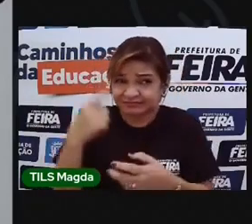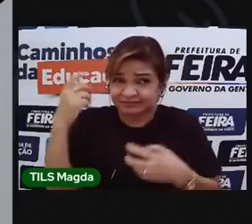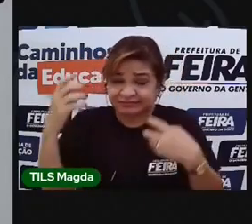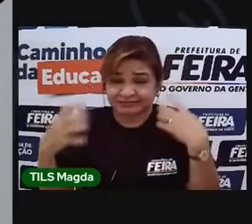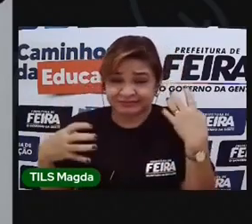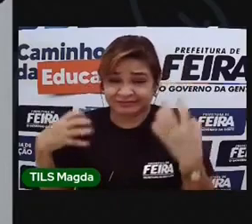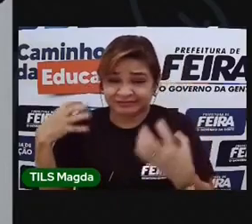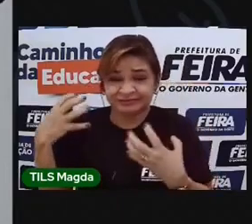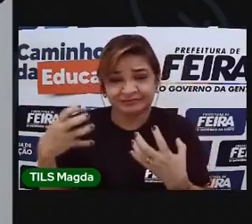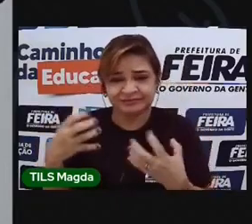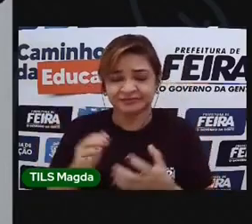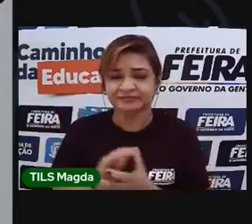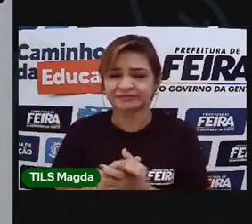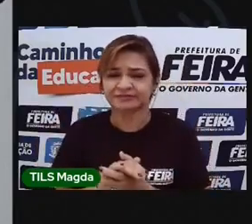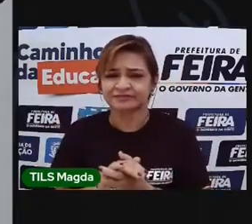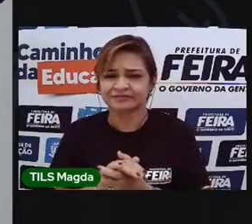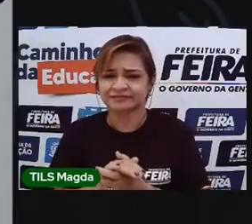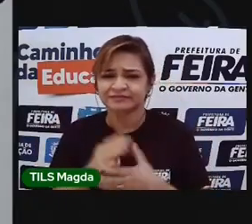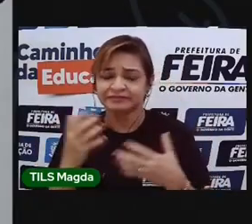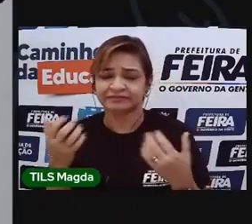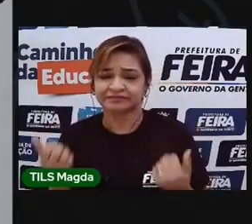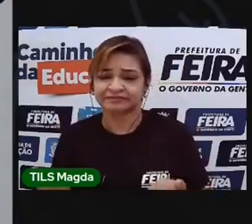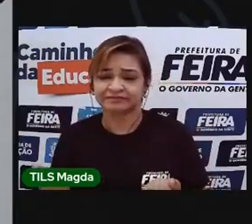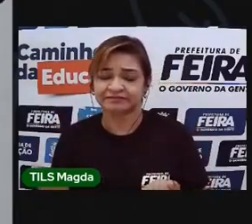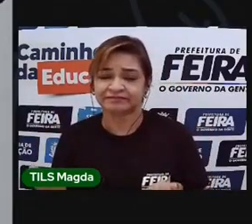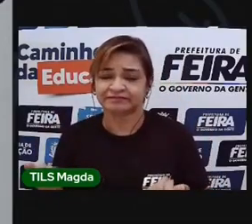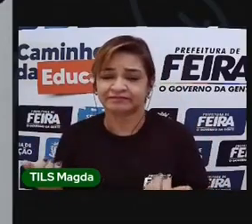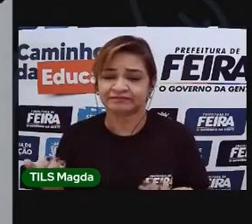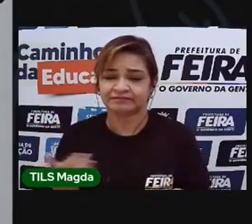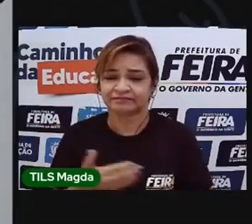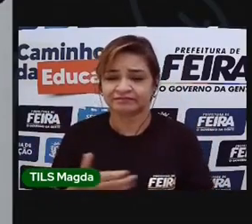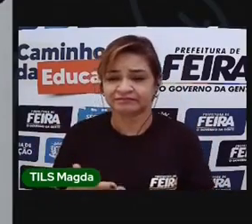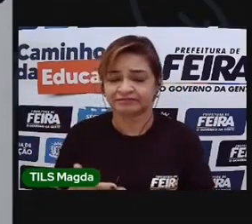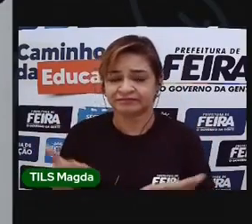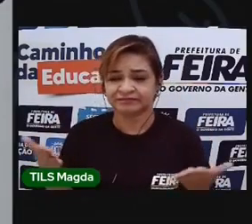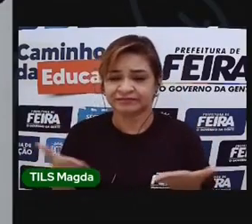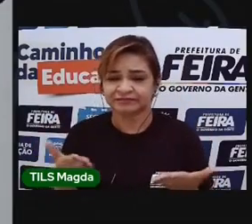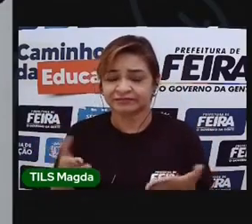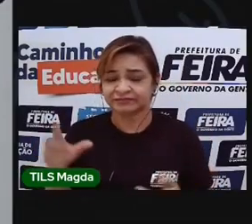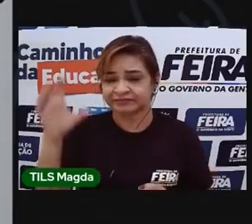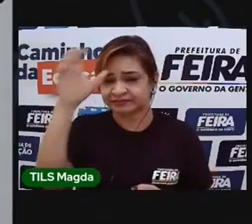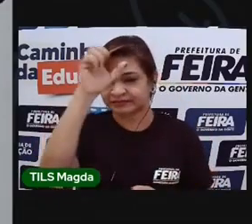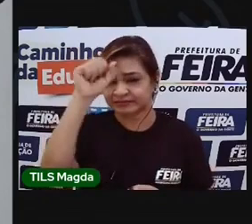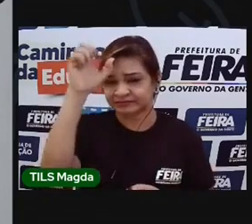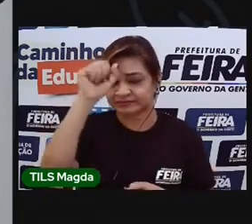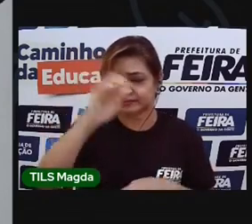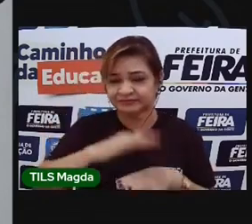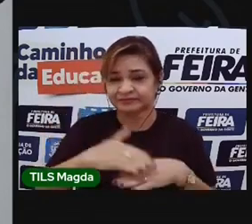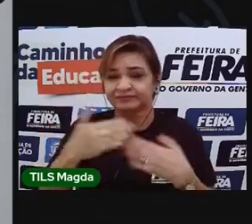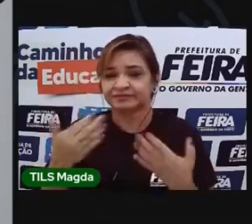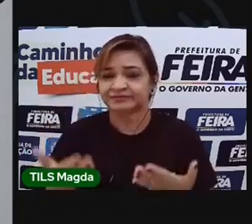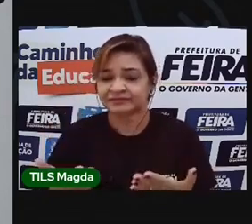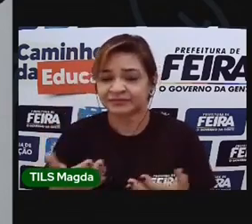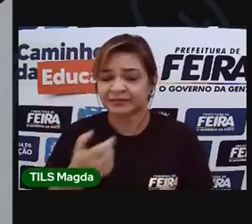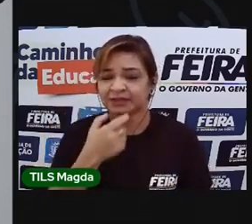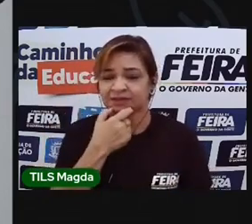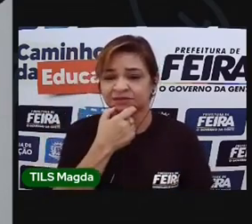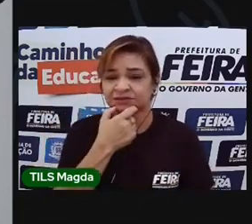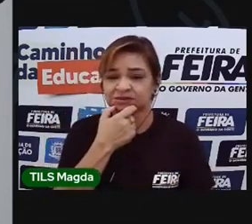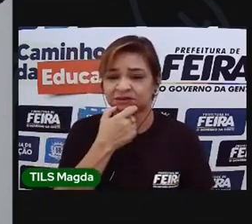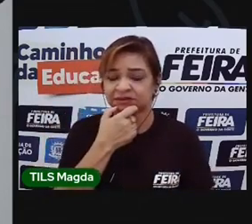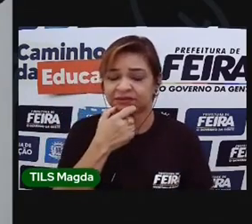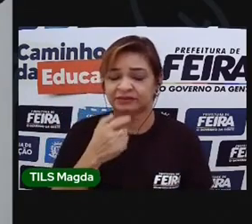Vamos debater esse assunto hoje e aprender um pouco mais sobre esta língua estrangeira.